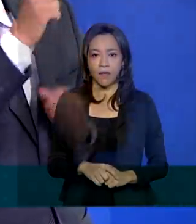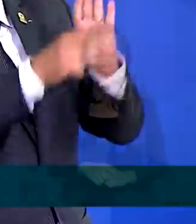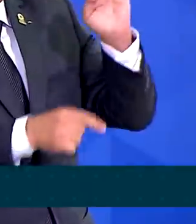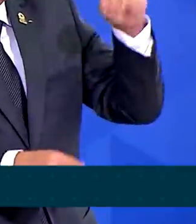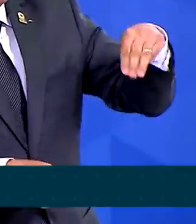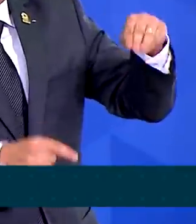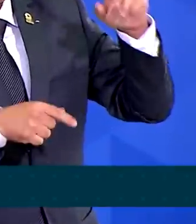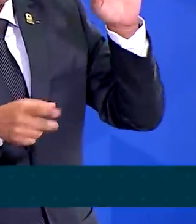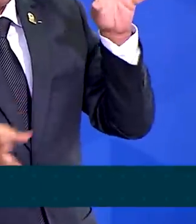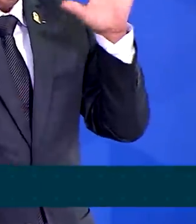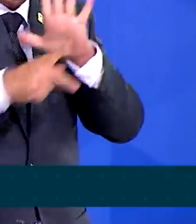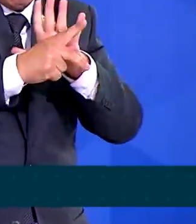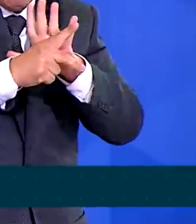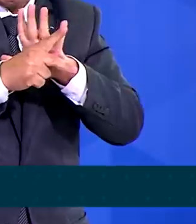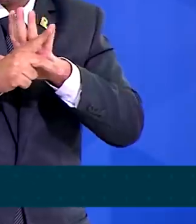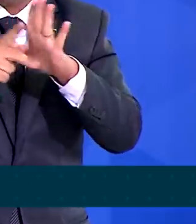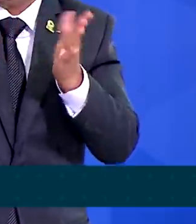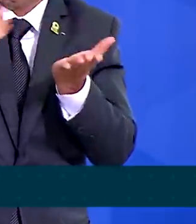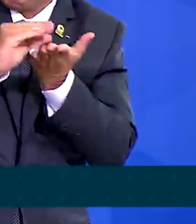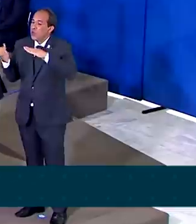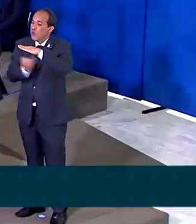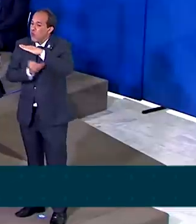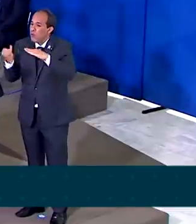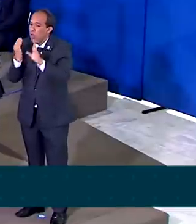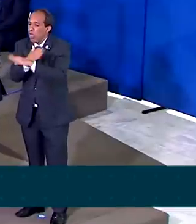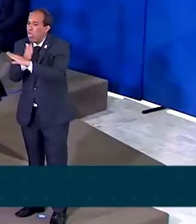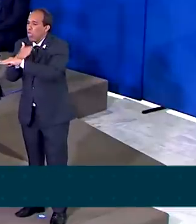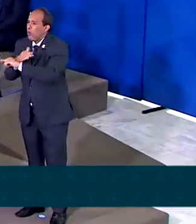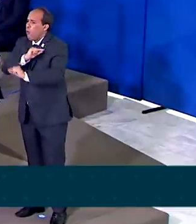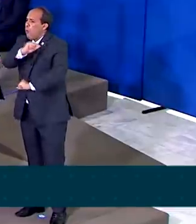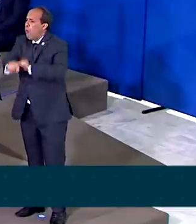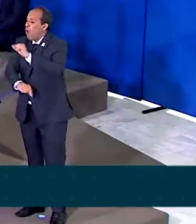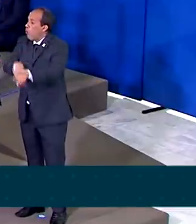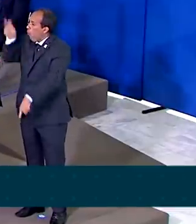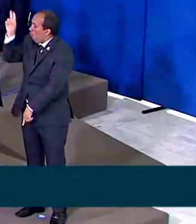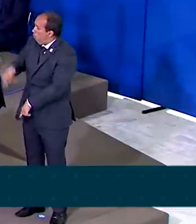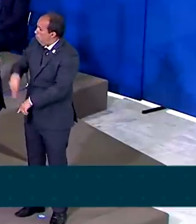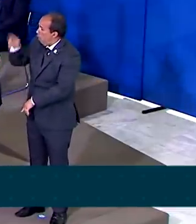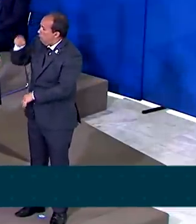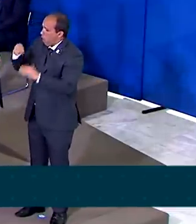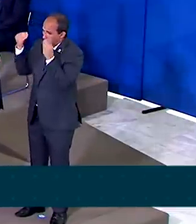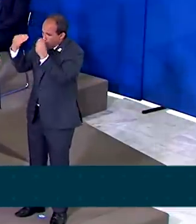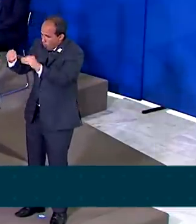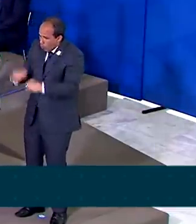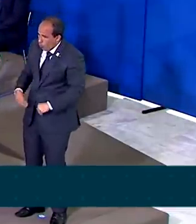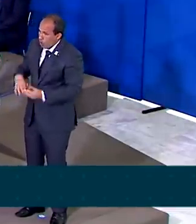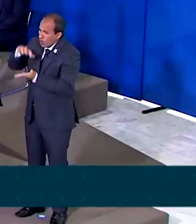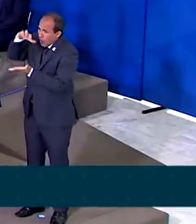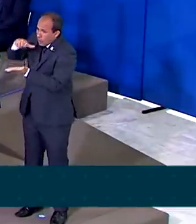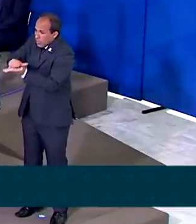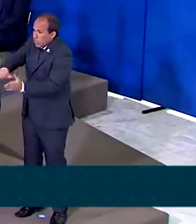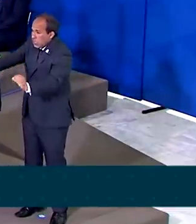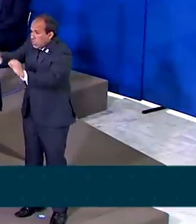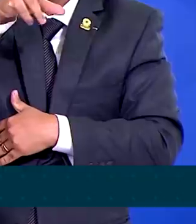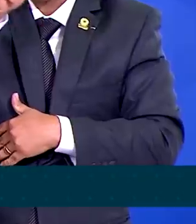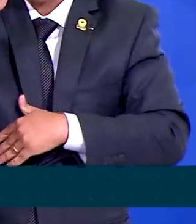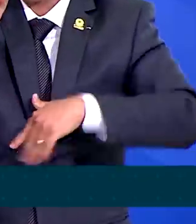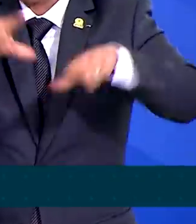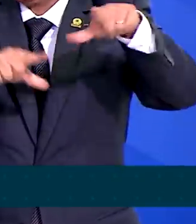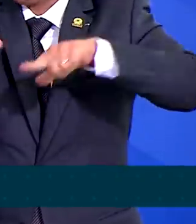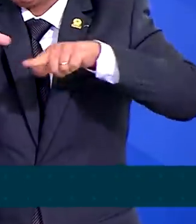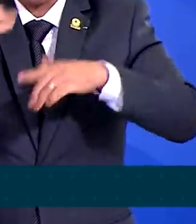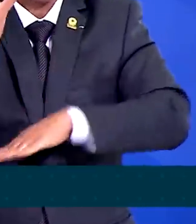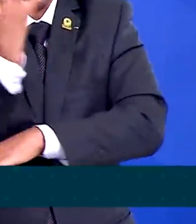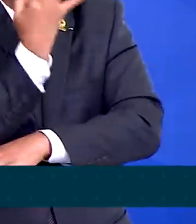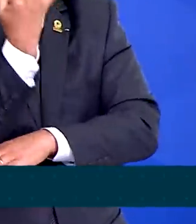emergencial para aqueles que têm contratos de trabalho, que nós preservássemos mais de 10 milhões de empregos formais e ao